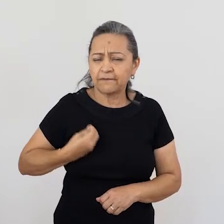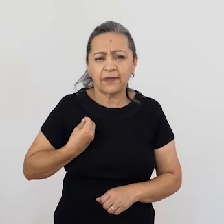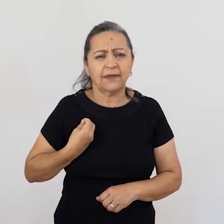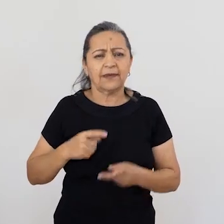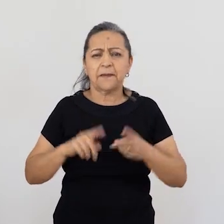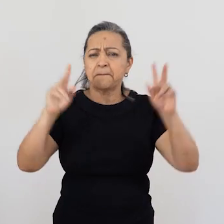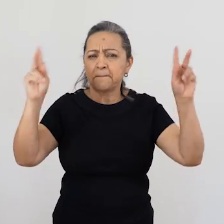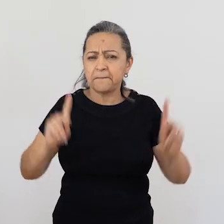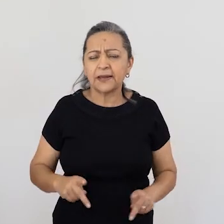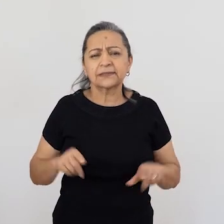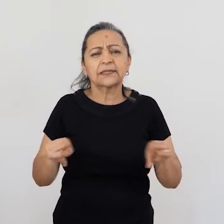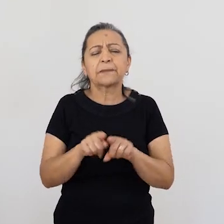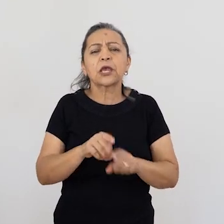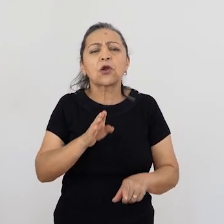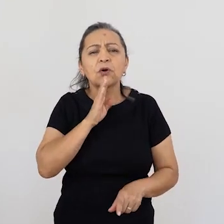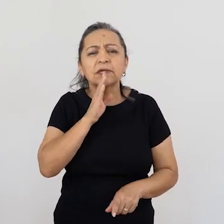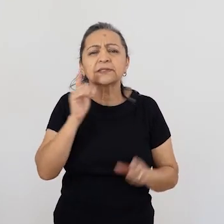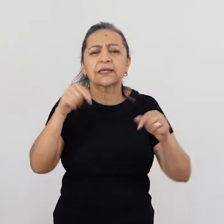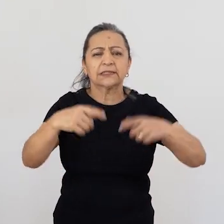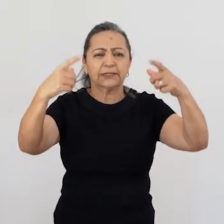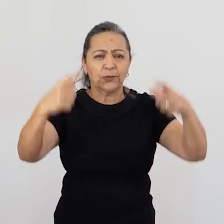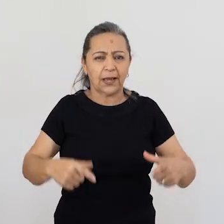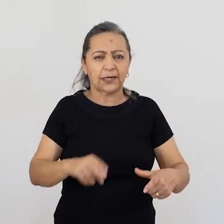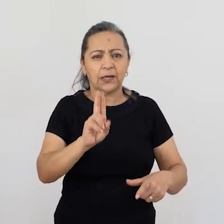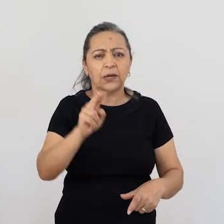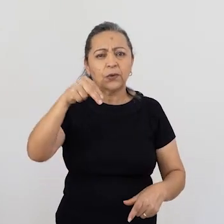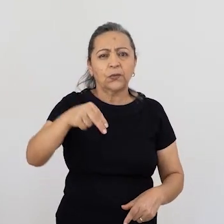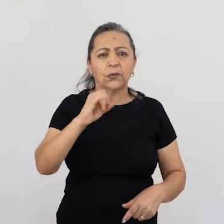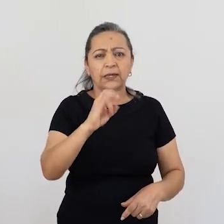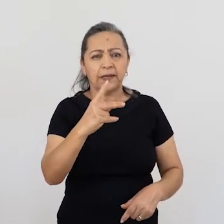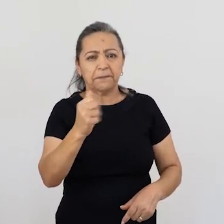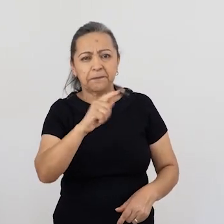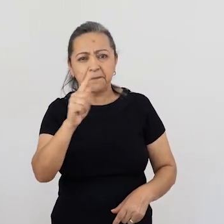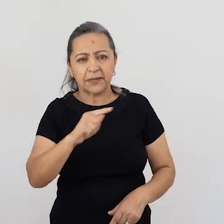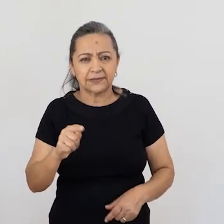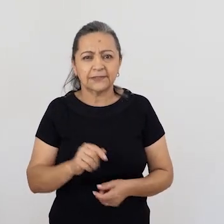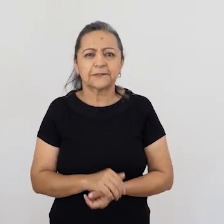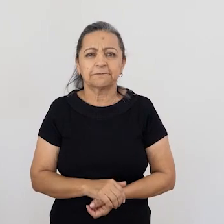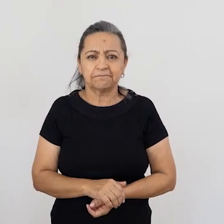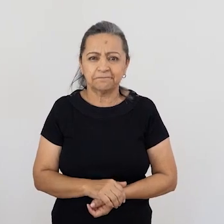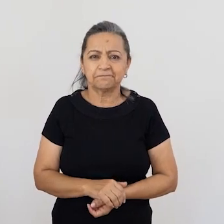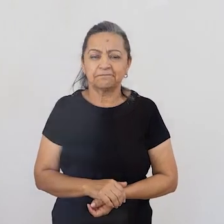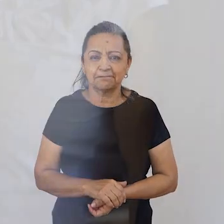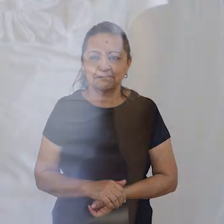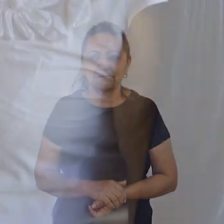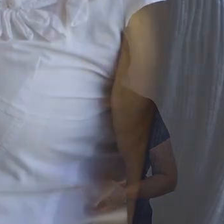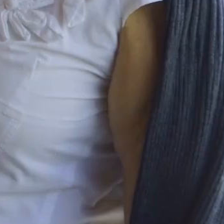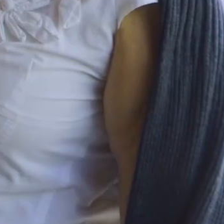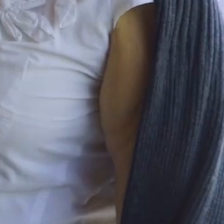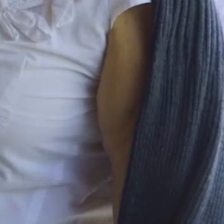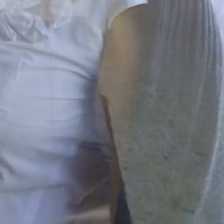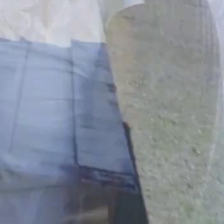E assim, a gente se despede dizendo que vale a pena viver em paz e